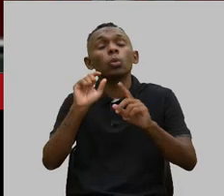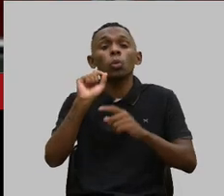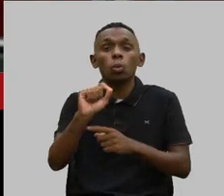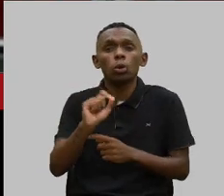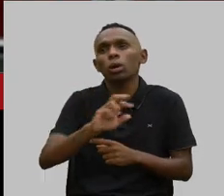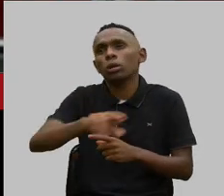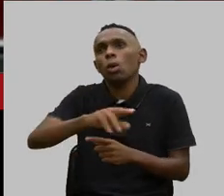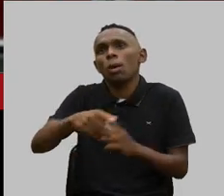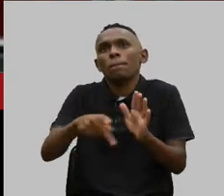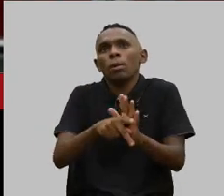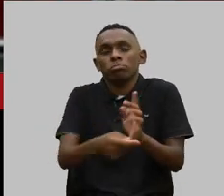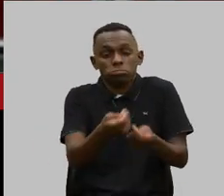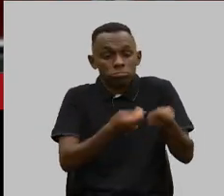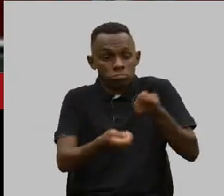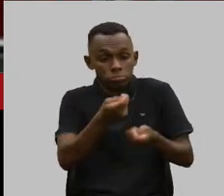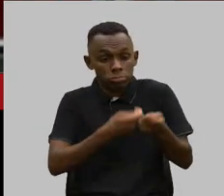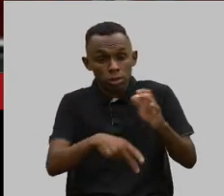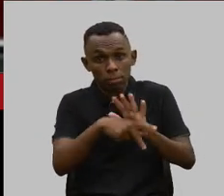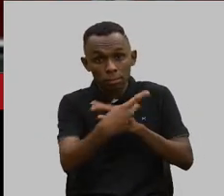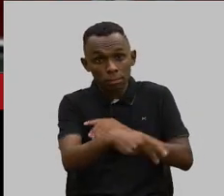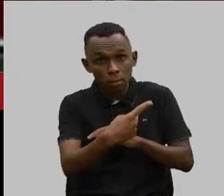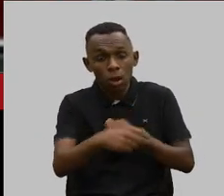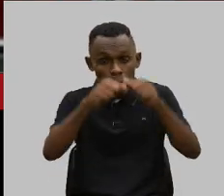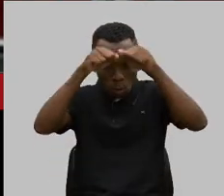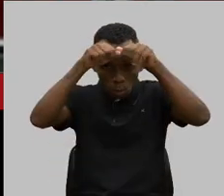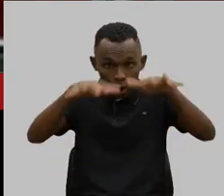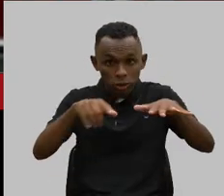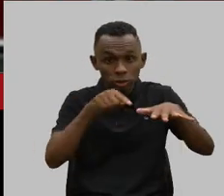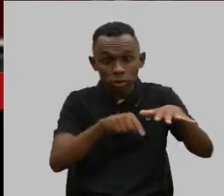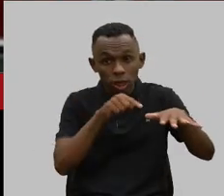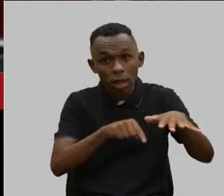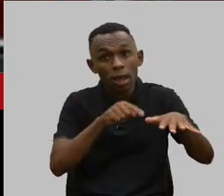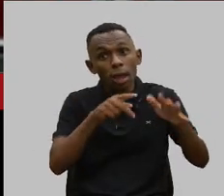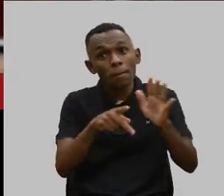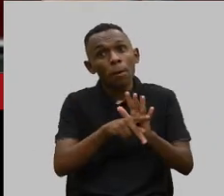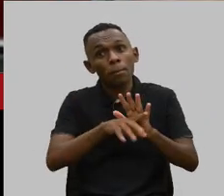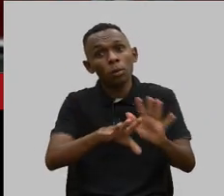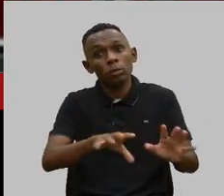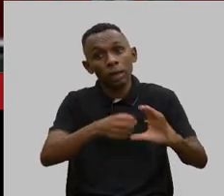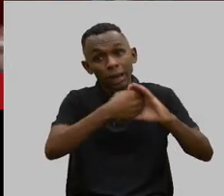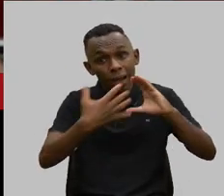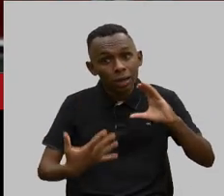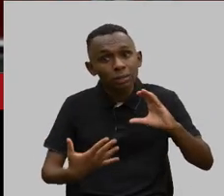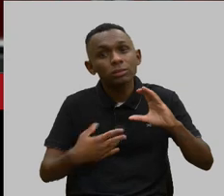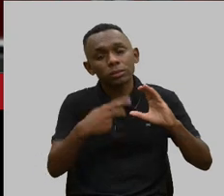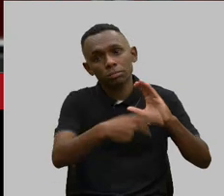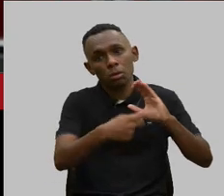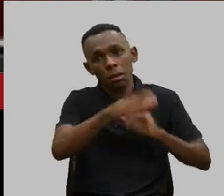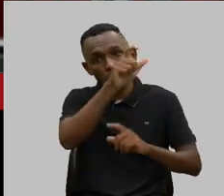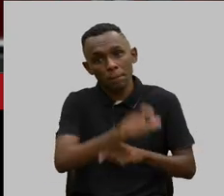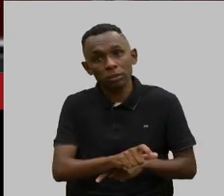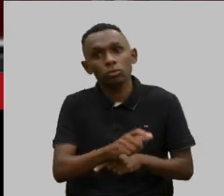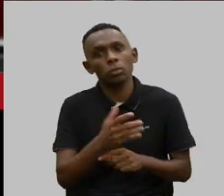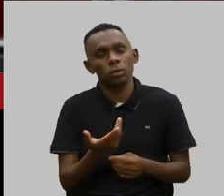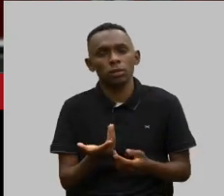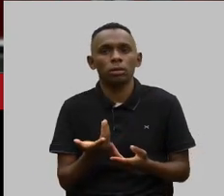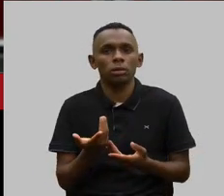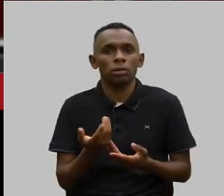não é uma mercadoria. Autismo é uma condição. Quando o doutor Renato vem e traz assim,